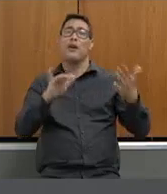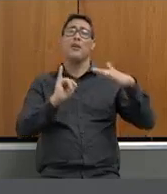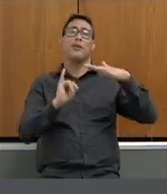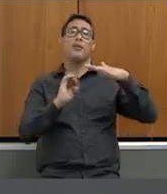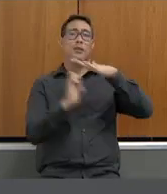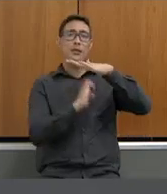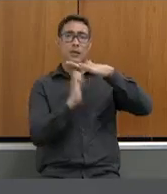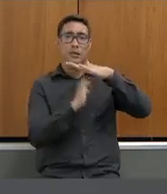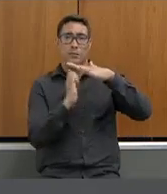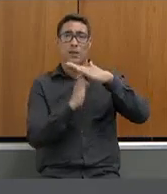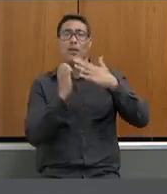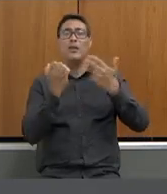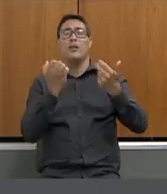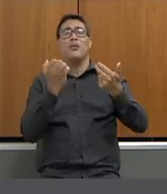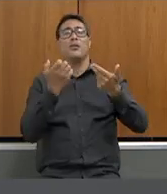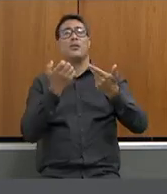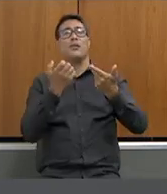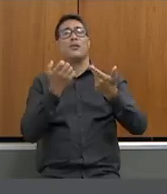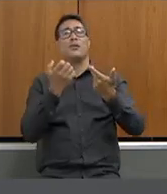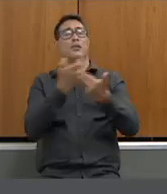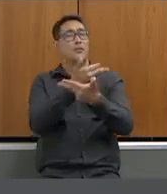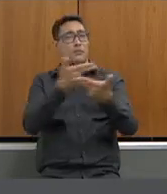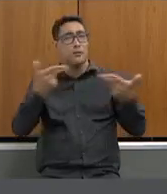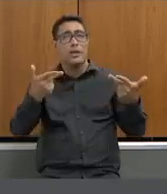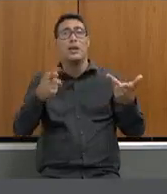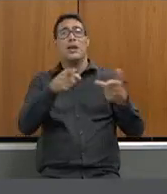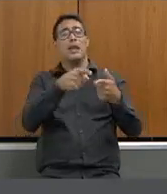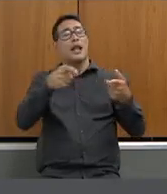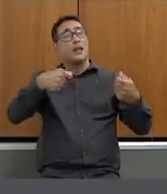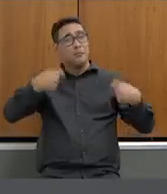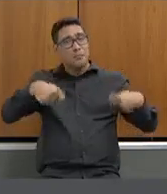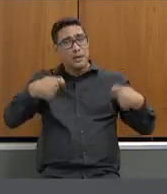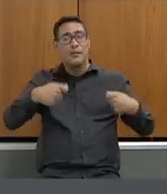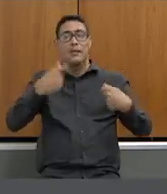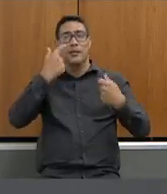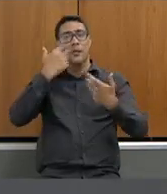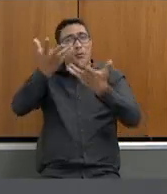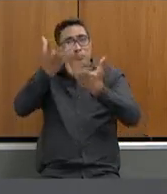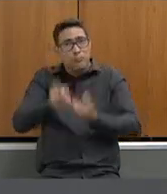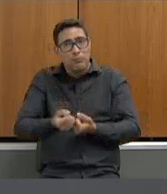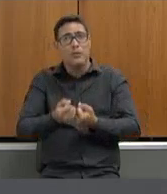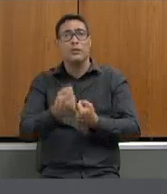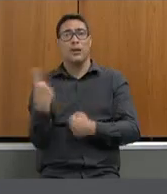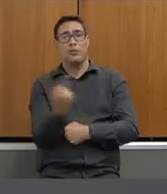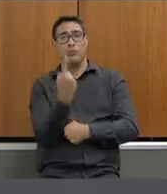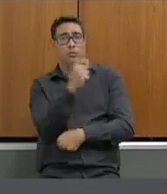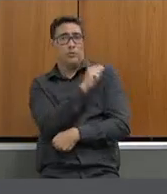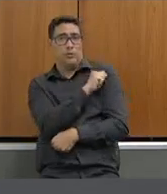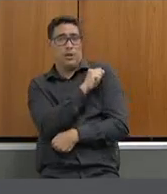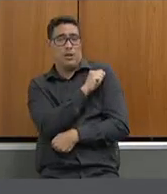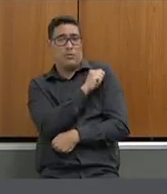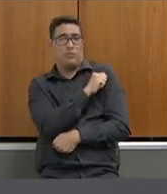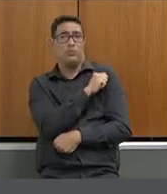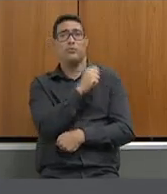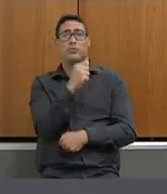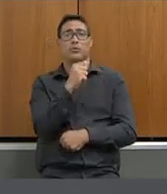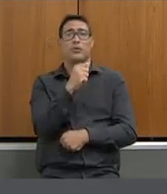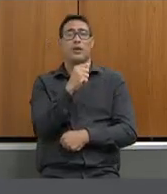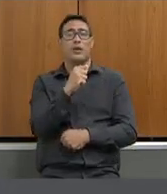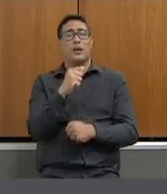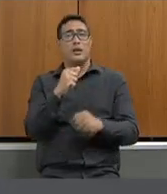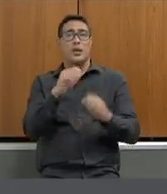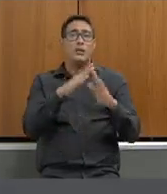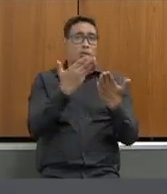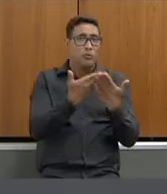com várias empresas sobre a necessidade de que elas abarquem e abracem os nossos estudantes da rede pública oferecendo estágios